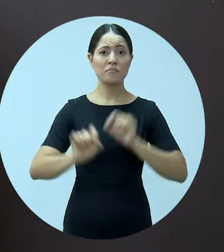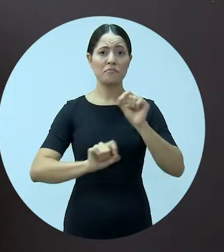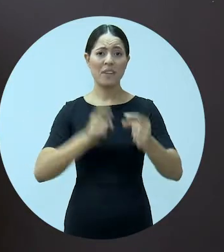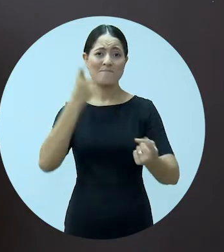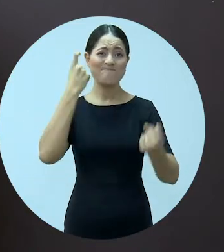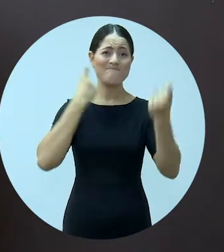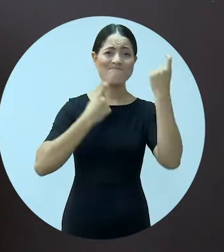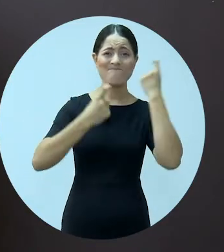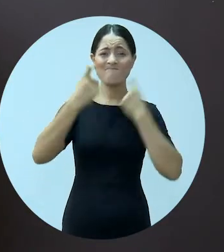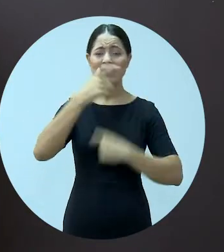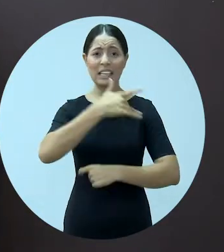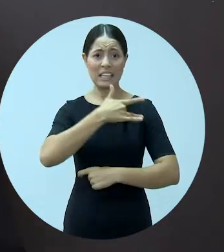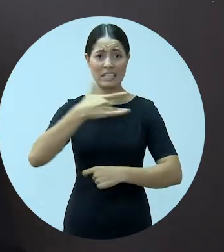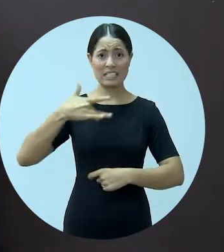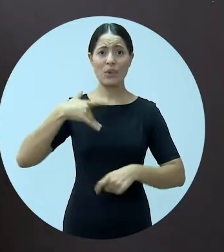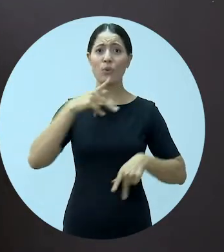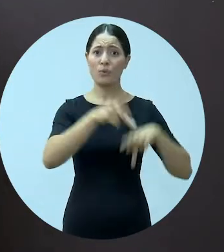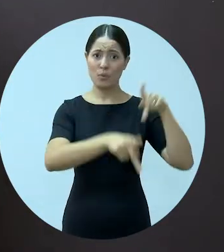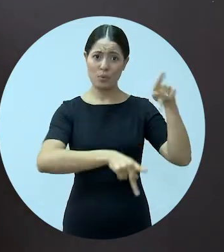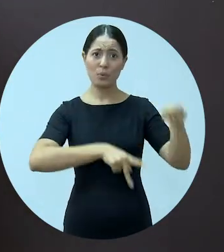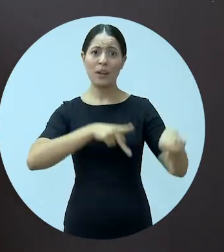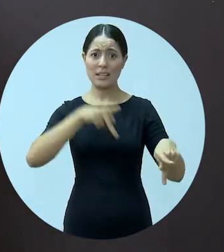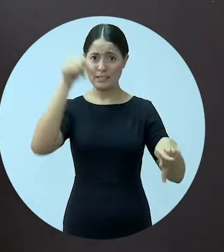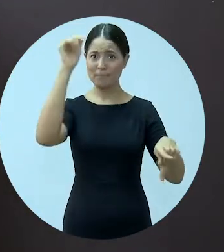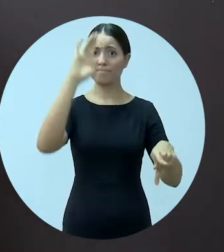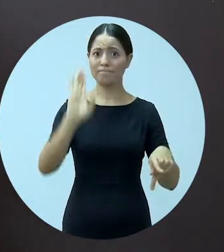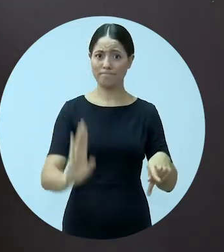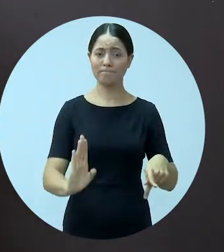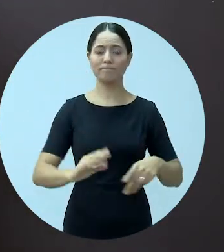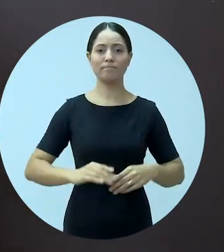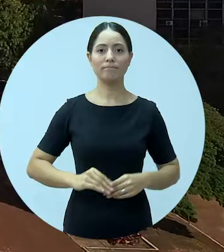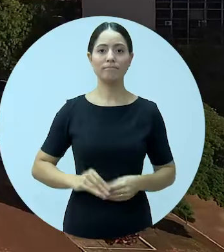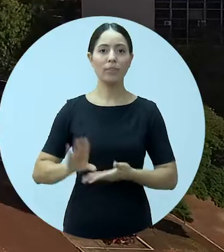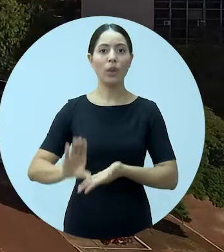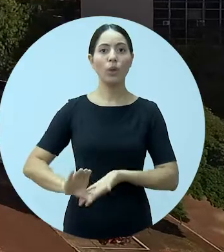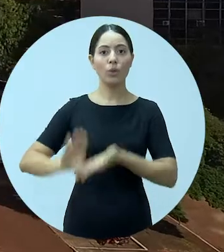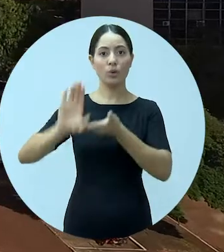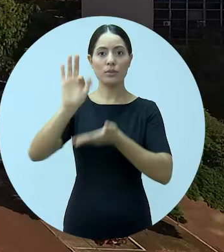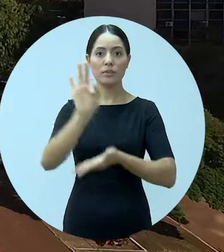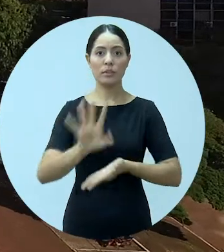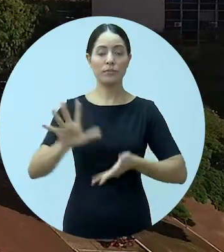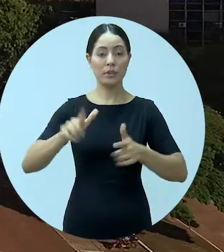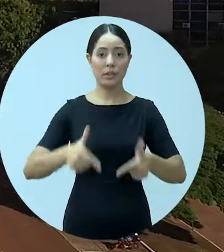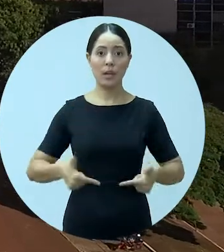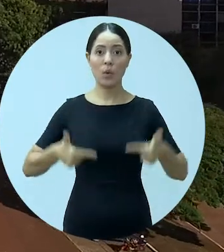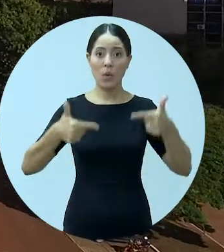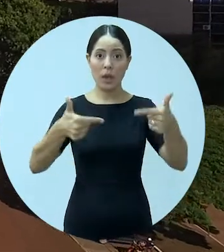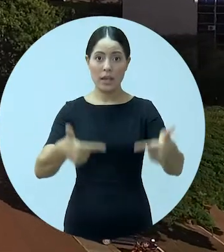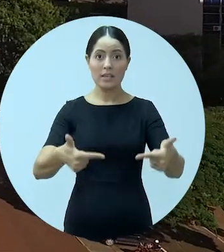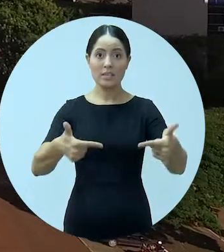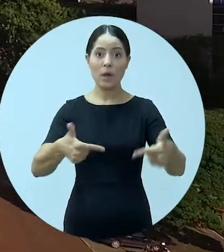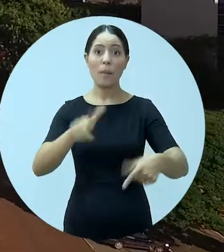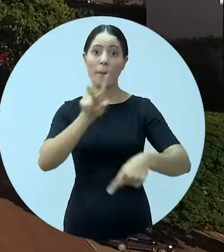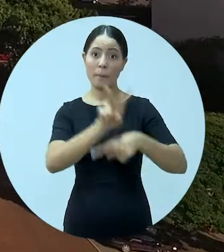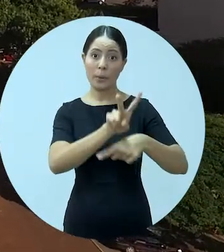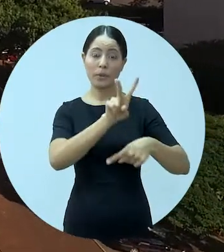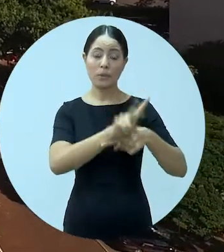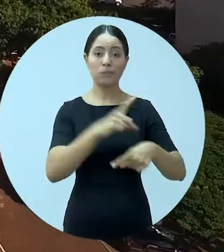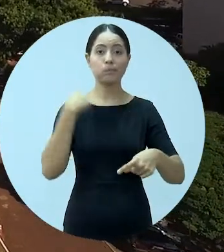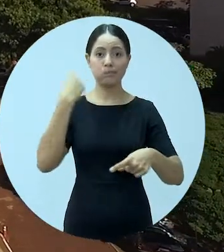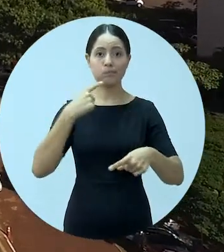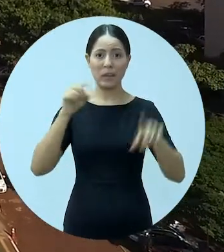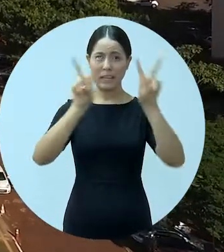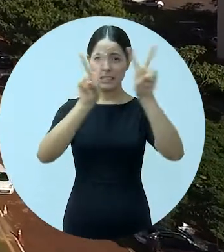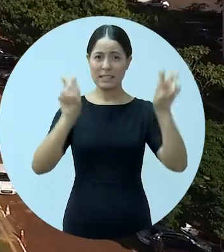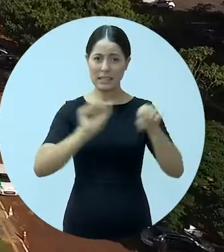preocupados com a saúde de todos os brasileiros e brasileiras. O Conselho Federal está tomando medidas para proteger a